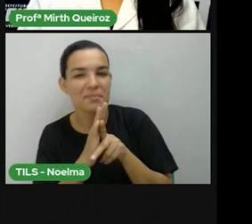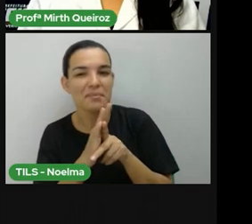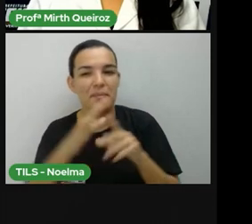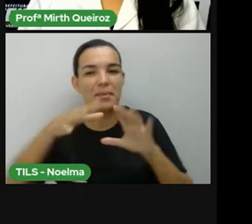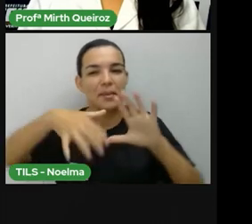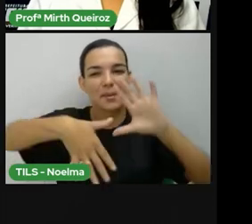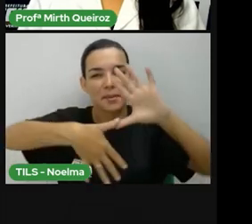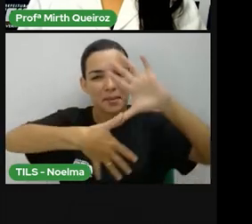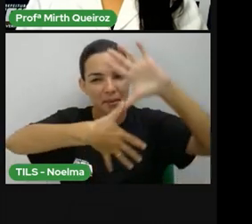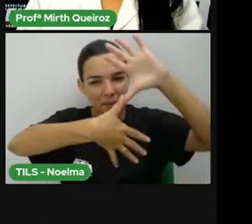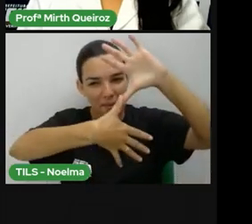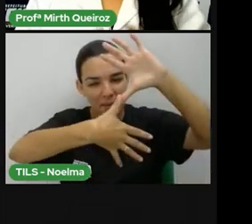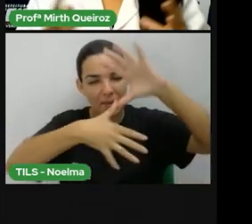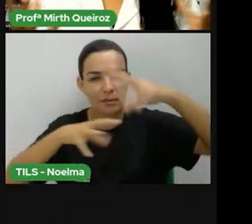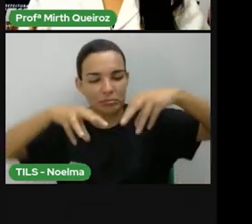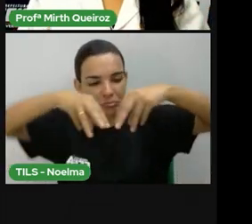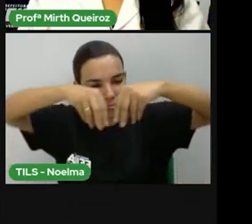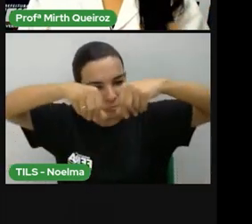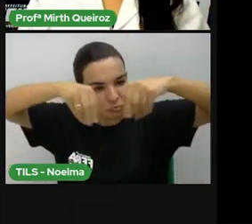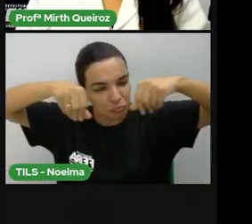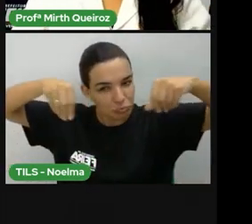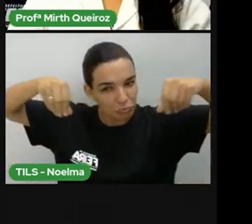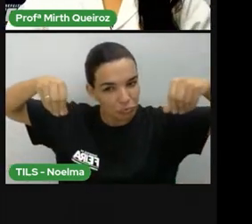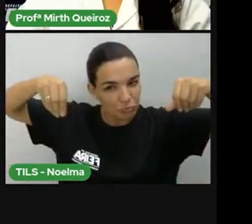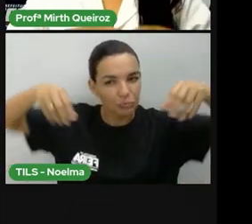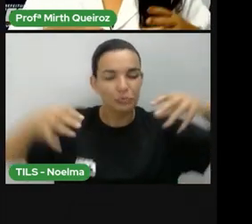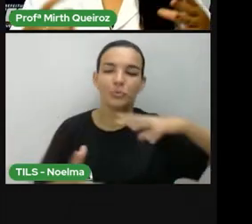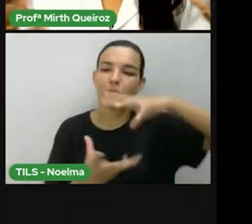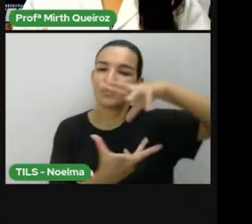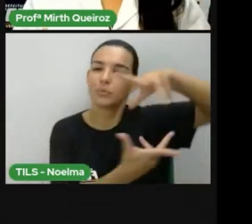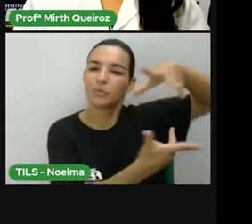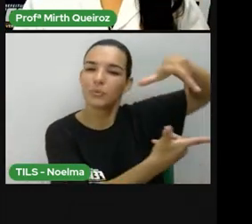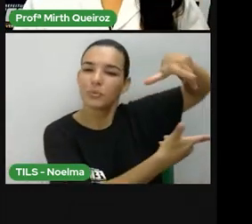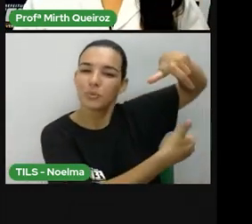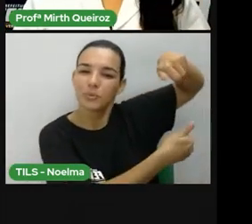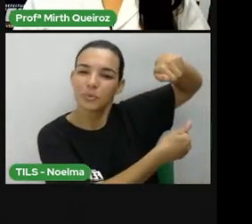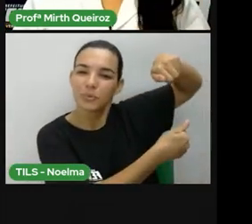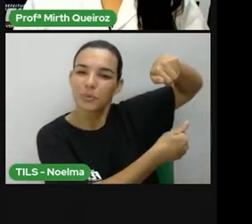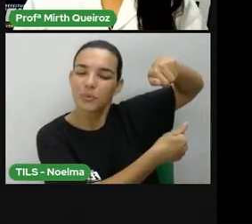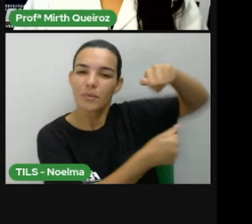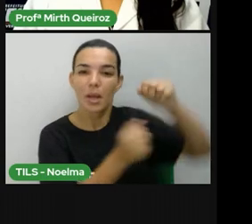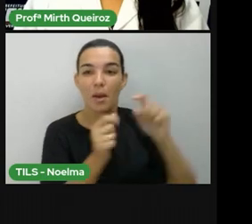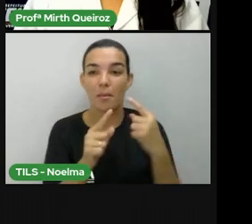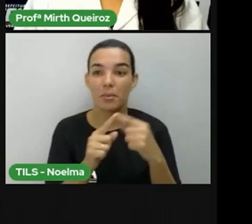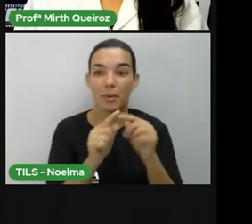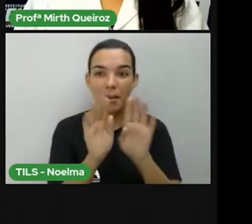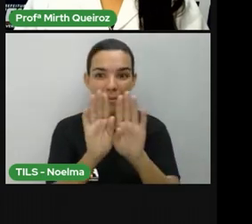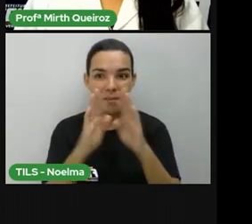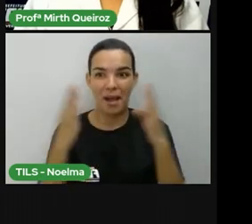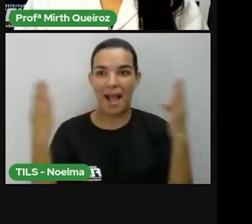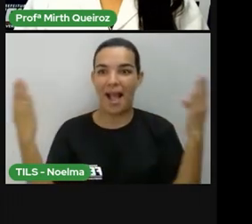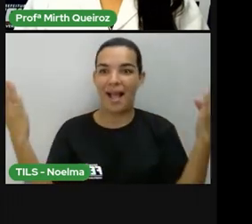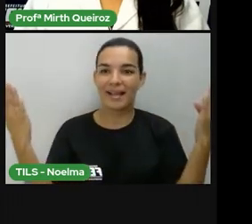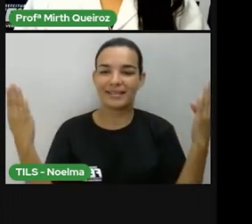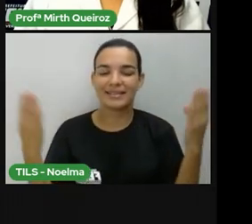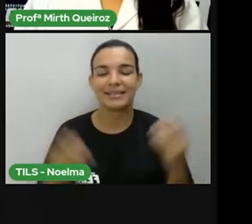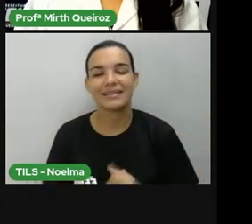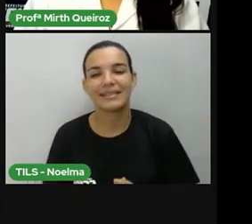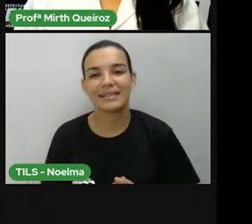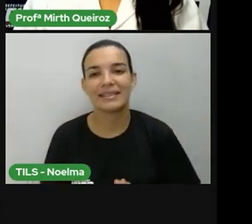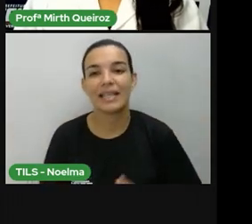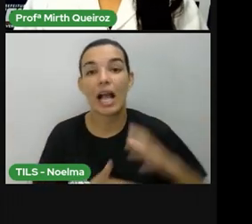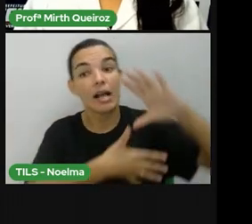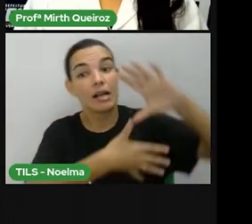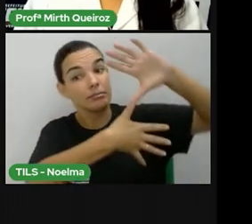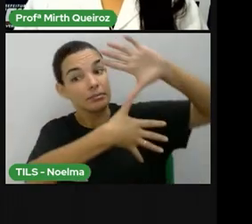estamos aí no Planeta Terra, que aí o mapa mundi é esse planeta, ele é aberto. Planeta Terra, moramos aí